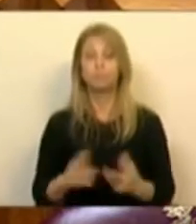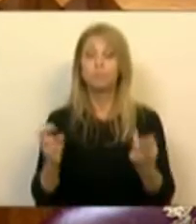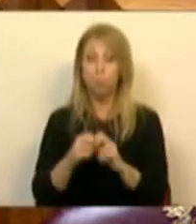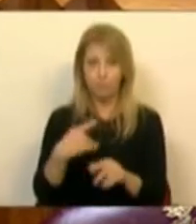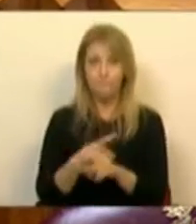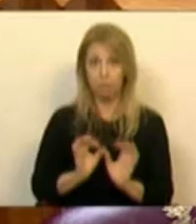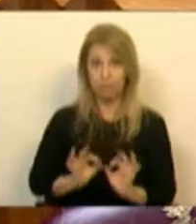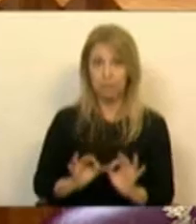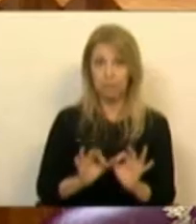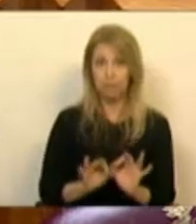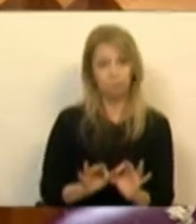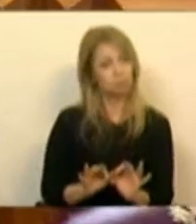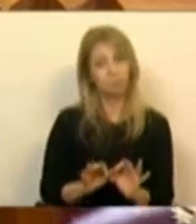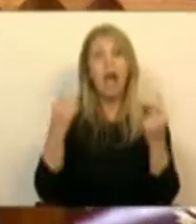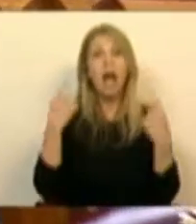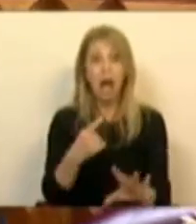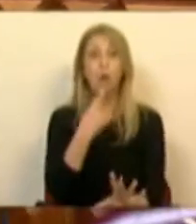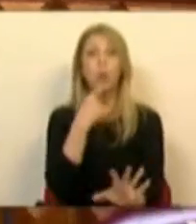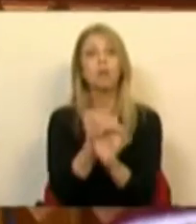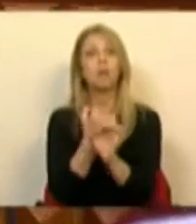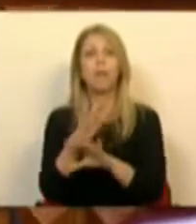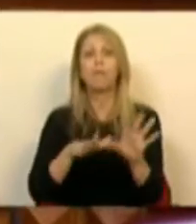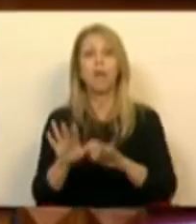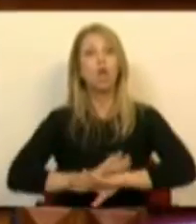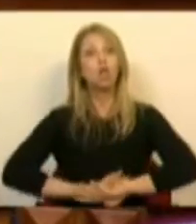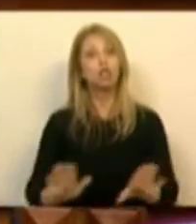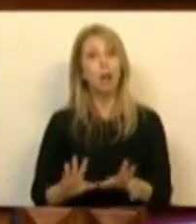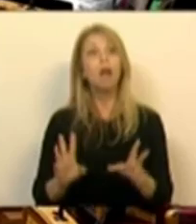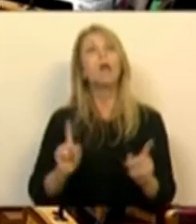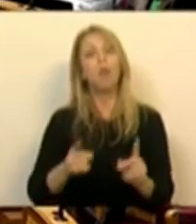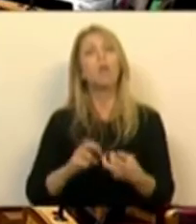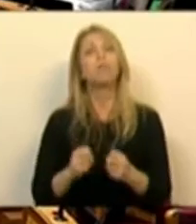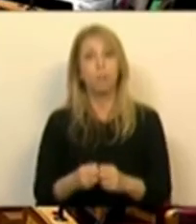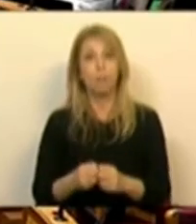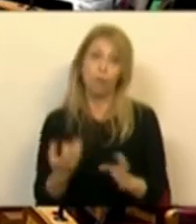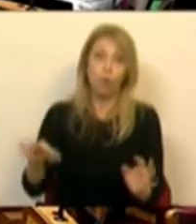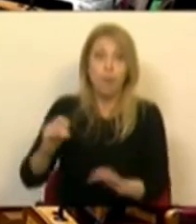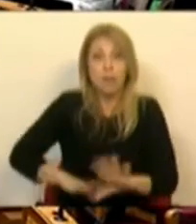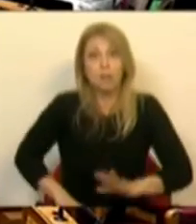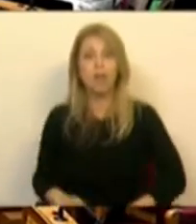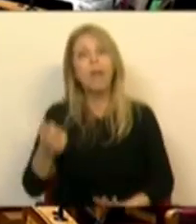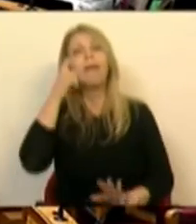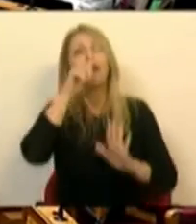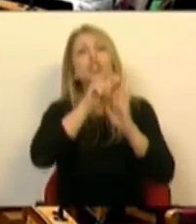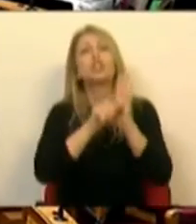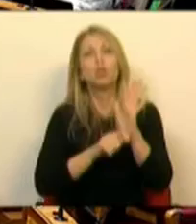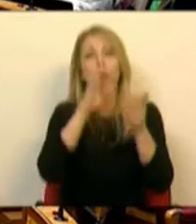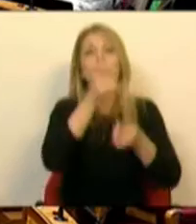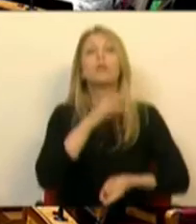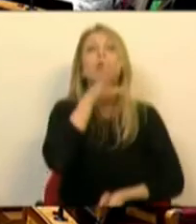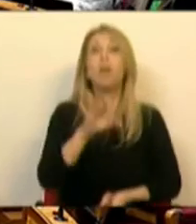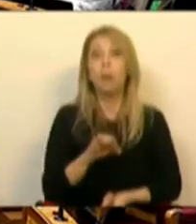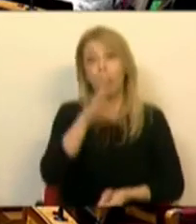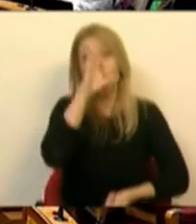os mesmos e há muito trabalho feito. Qual é o problema? Foi o Partido Socialista a fazer. Quer dizer, quem definiu o Estatuto da Agricultura Familiar foi o Partido